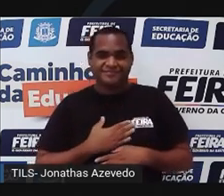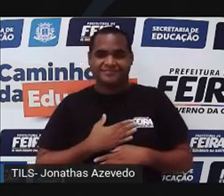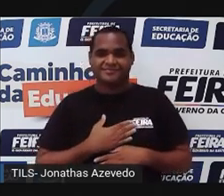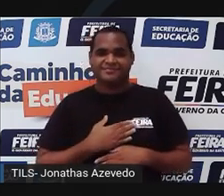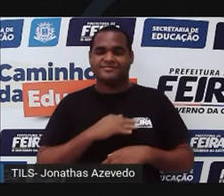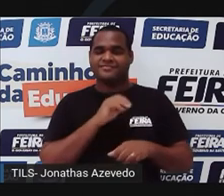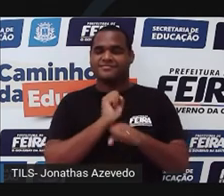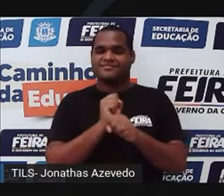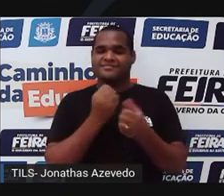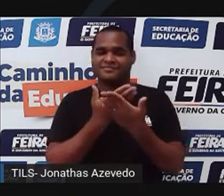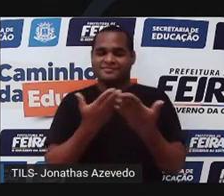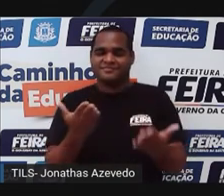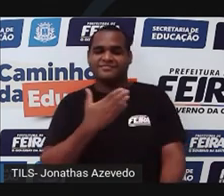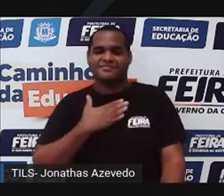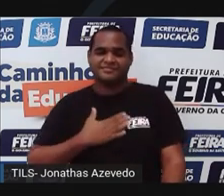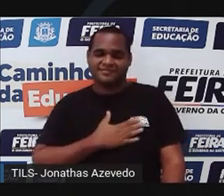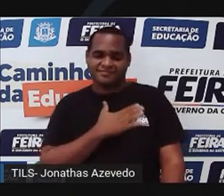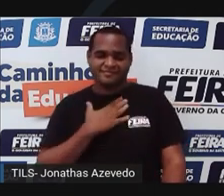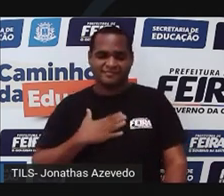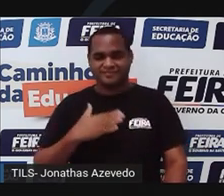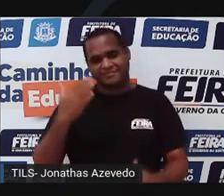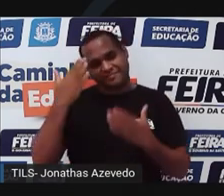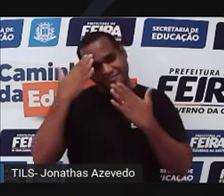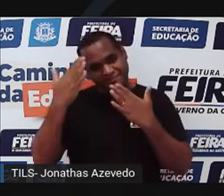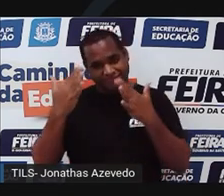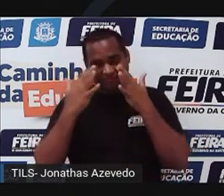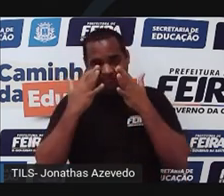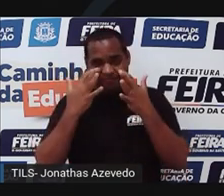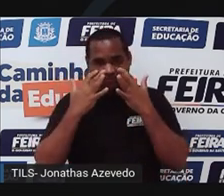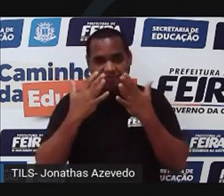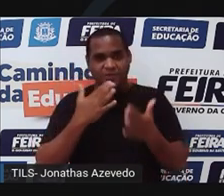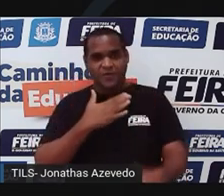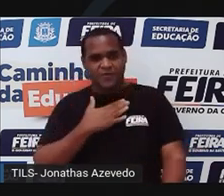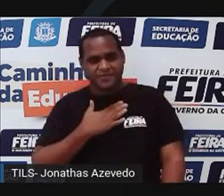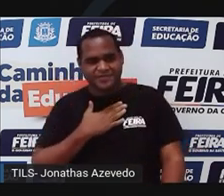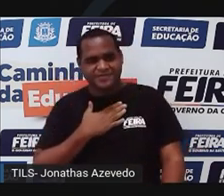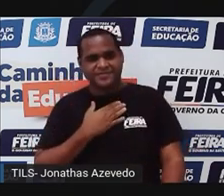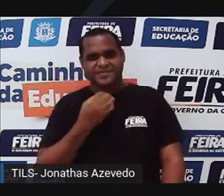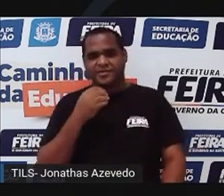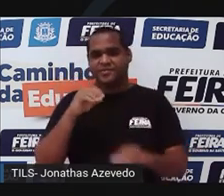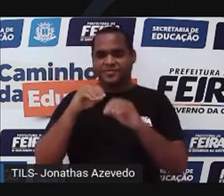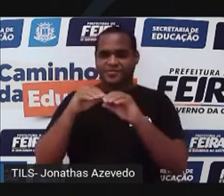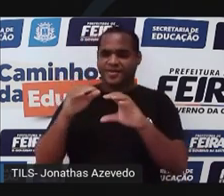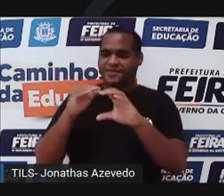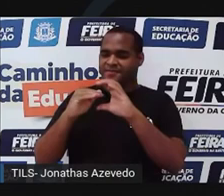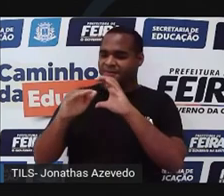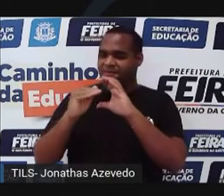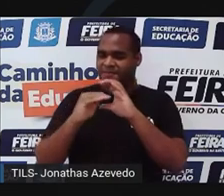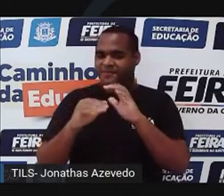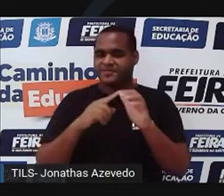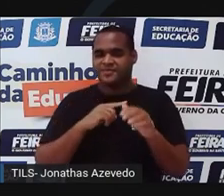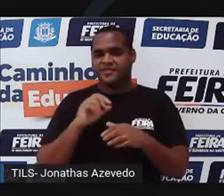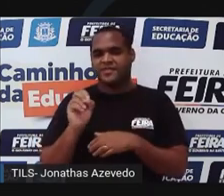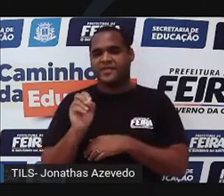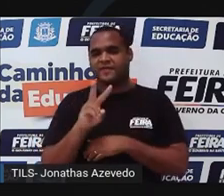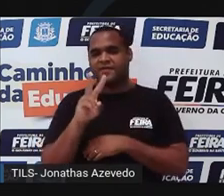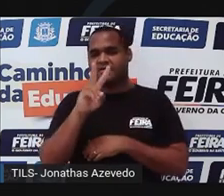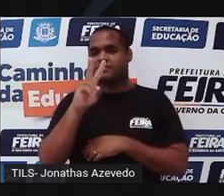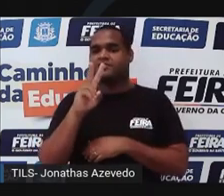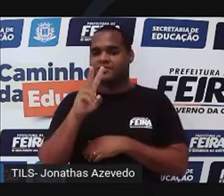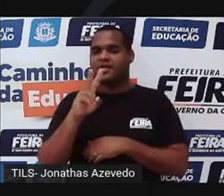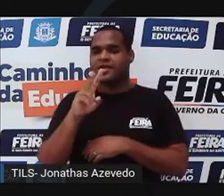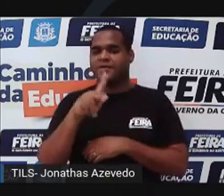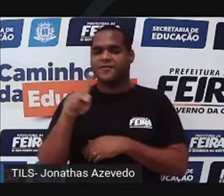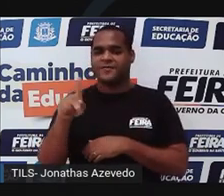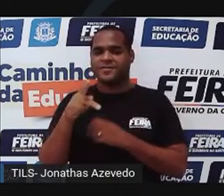Espero que tenham gostado, tá? Muito obrigado por assistirem. Se tiver gostado, curtam, compartilhem. Valorize o profissional da educação,